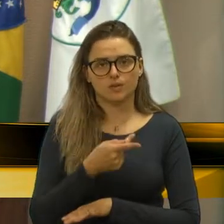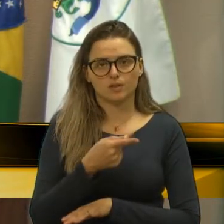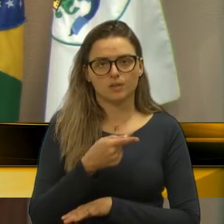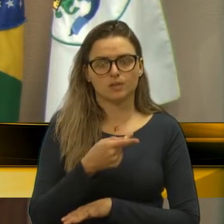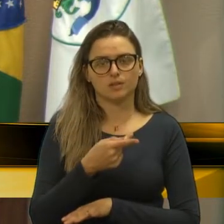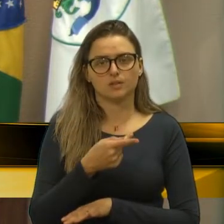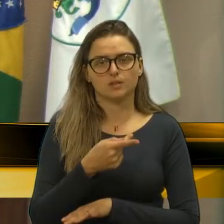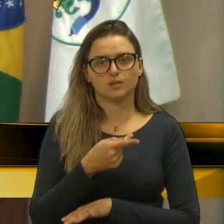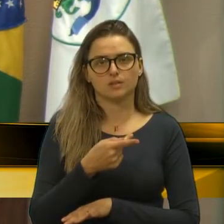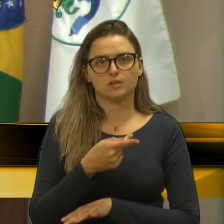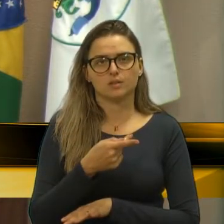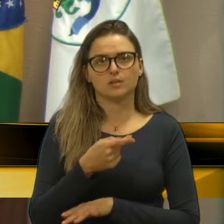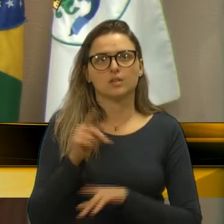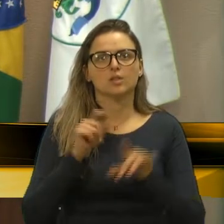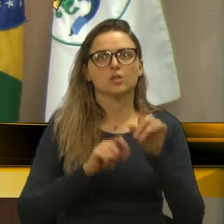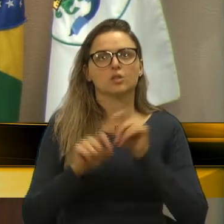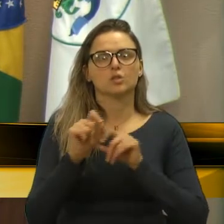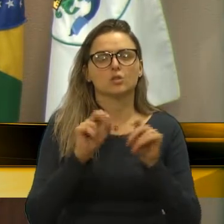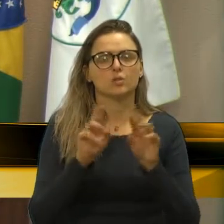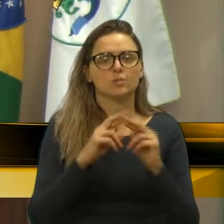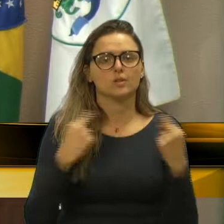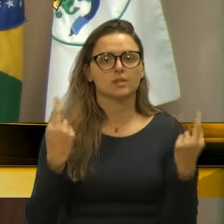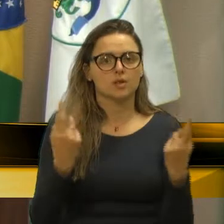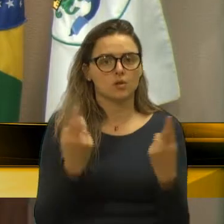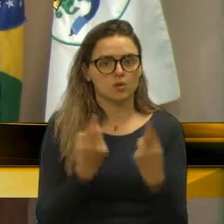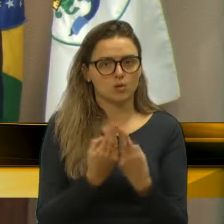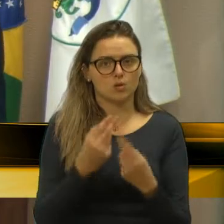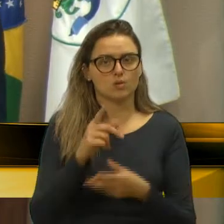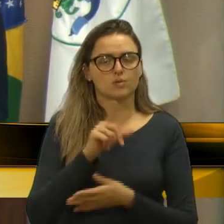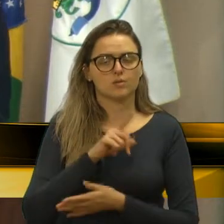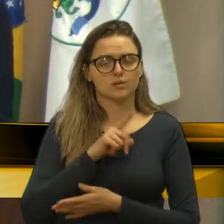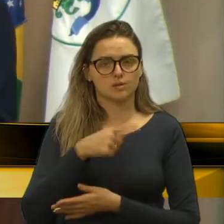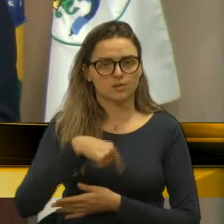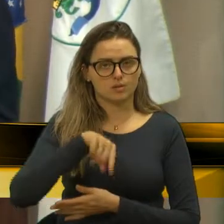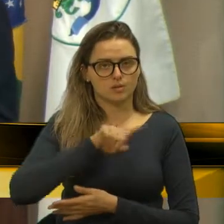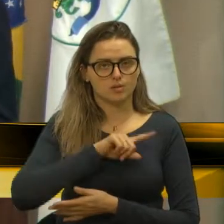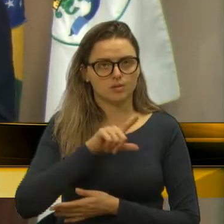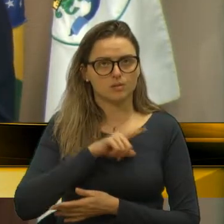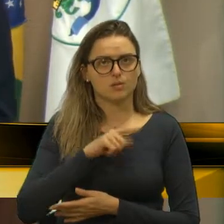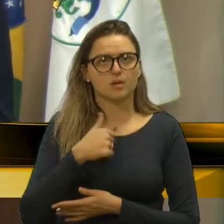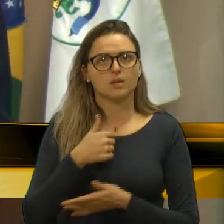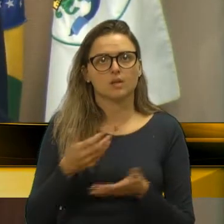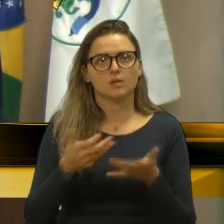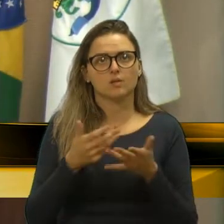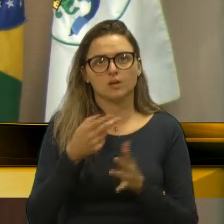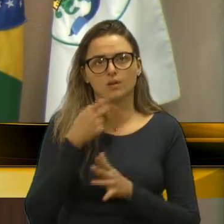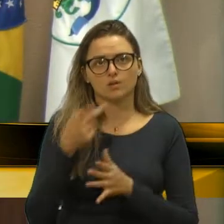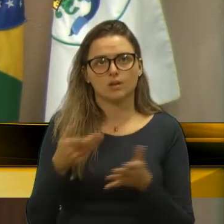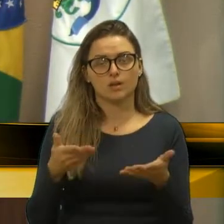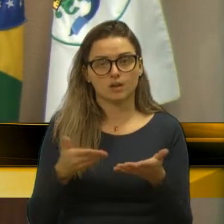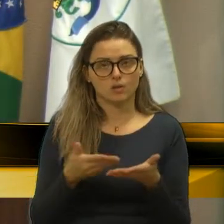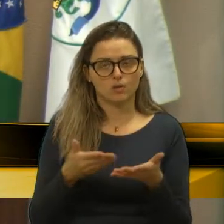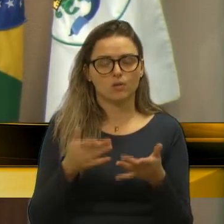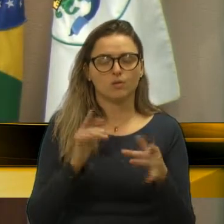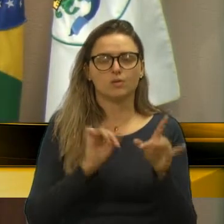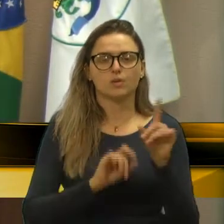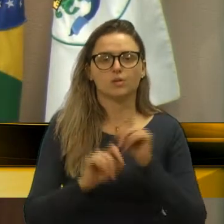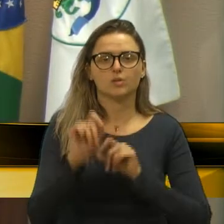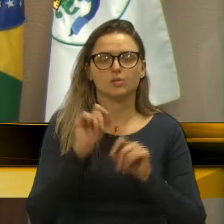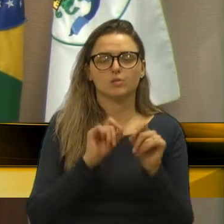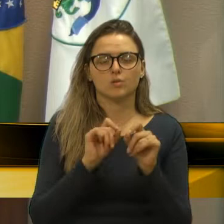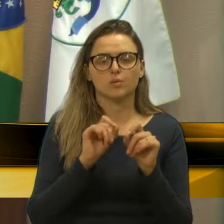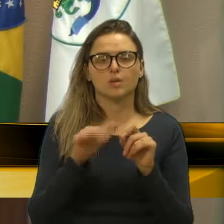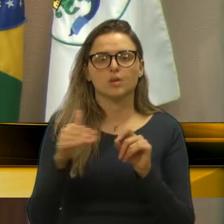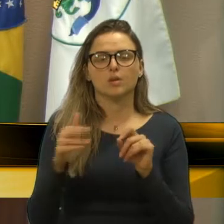das nossas reuniões, muitas reuniões que nós temos, eu quero aqui antecipar já, essa questão, quando se fala em